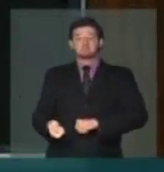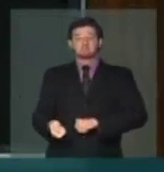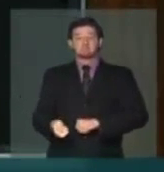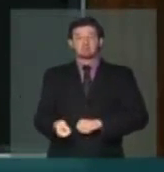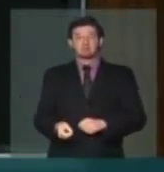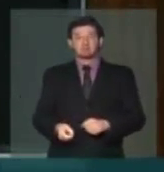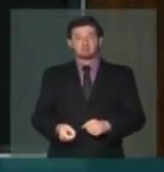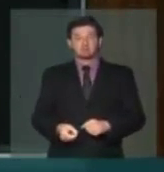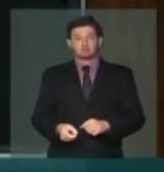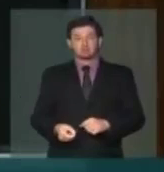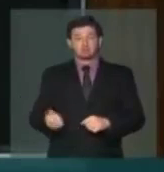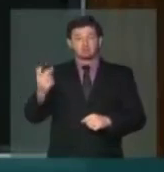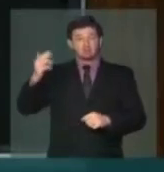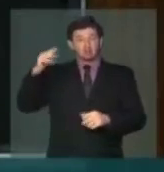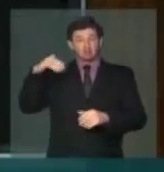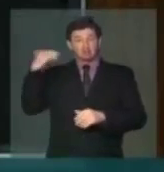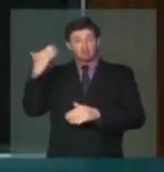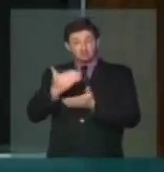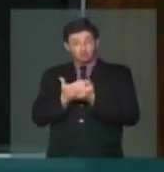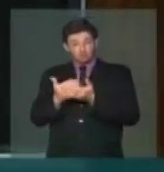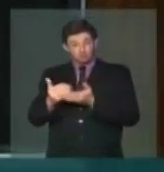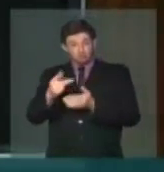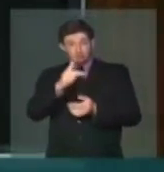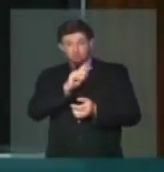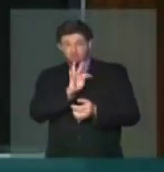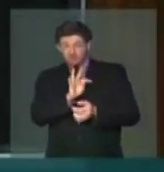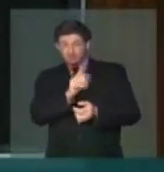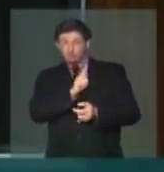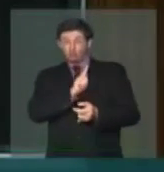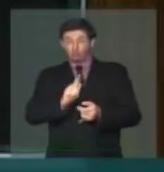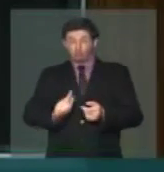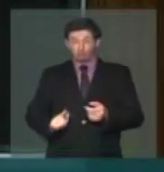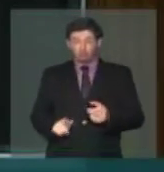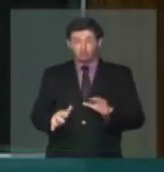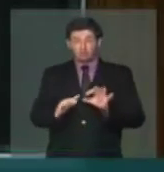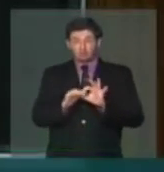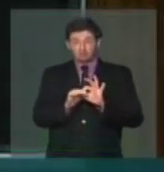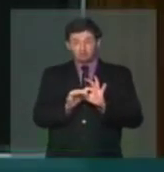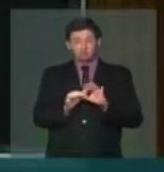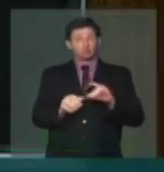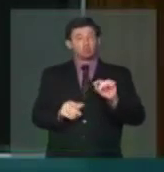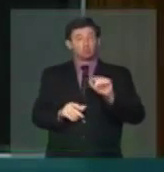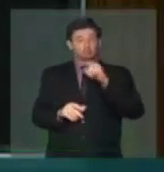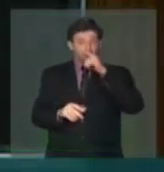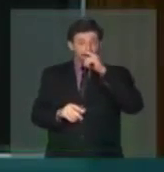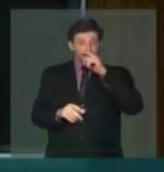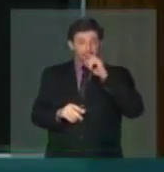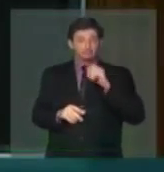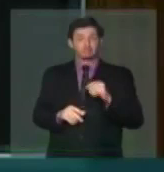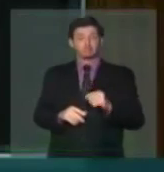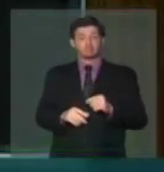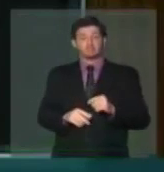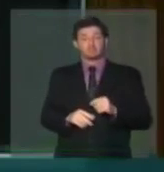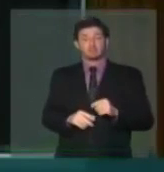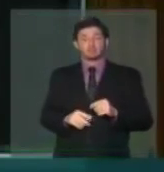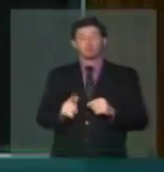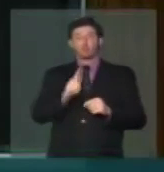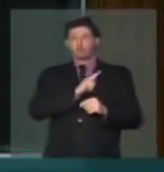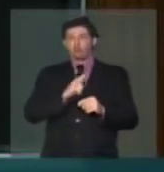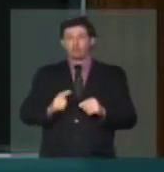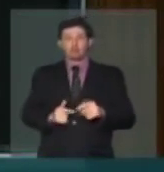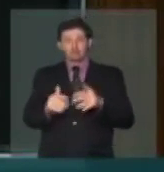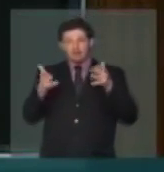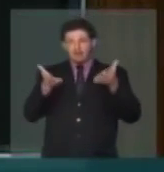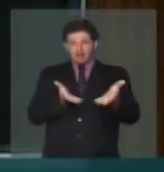E desde que começou o governo do PT e da sua coalizão, que o nosso governo tem dado toda a